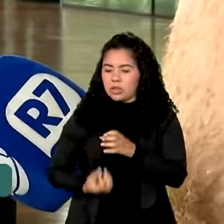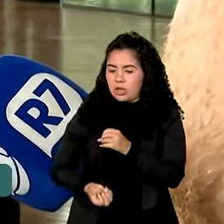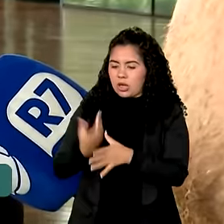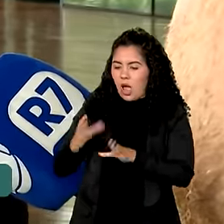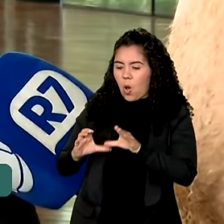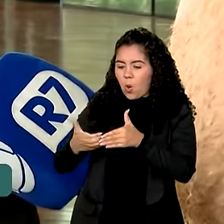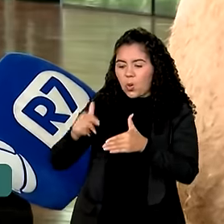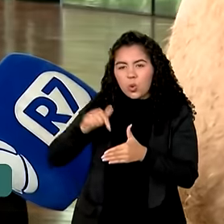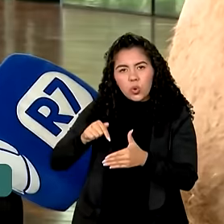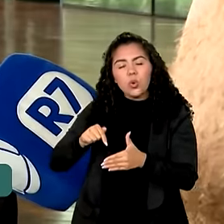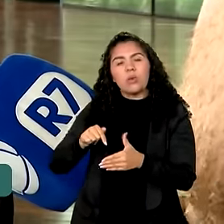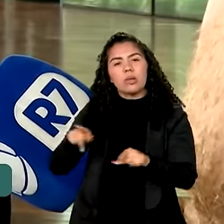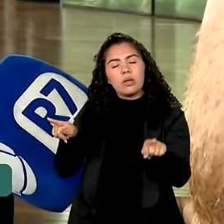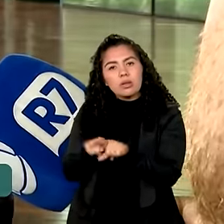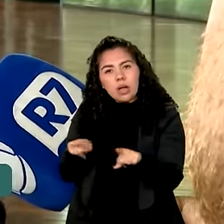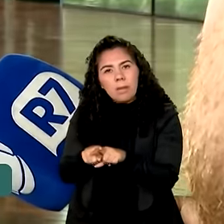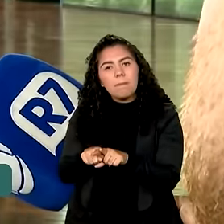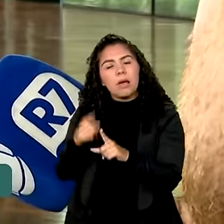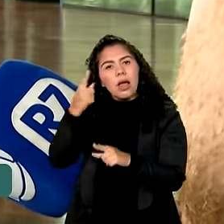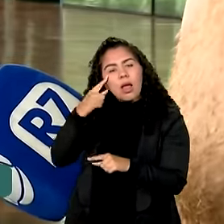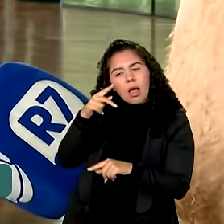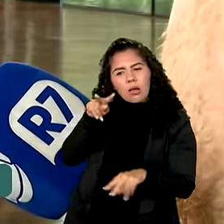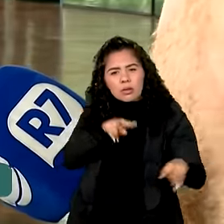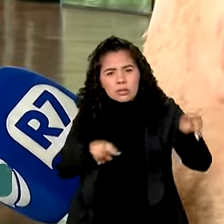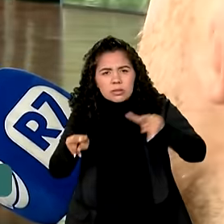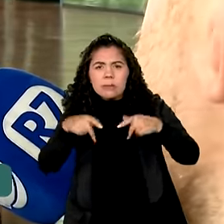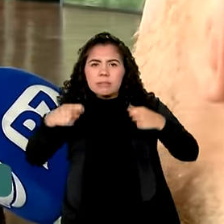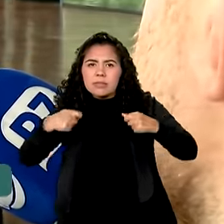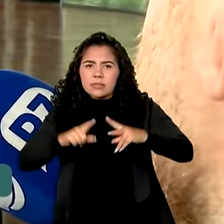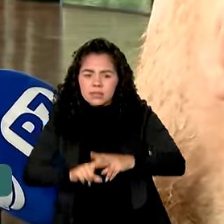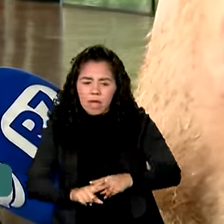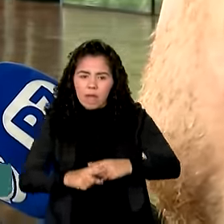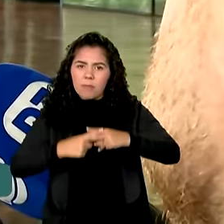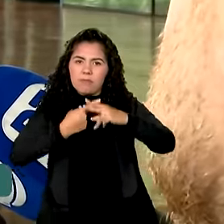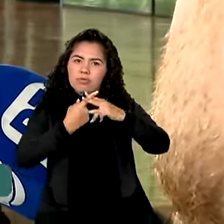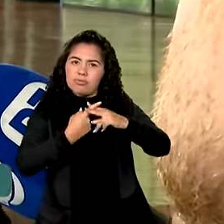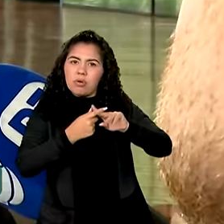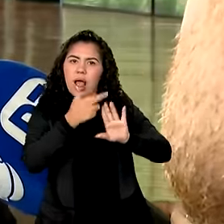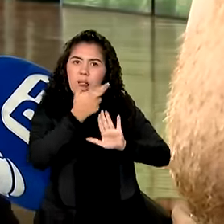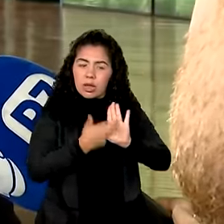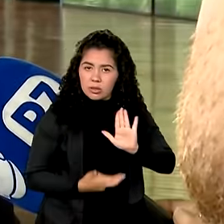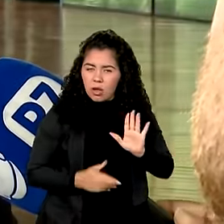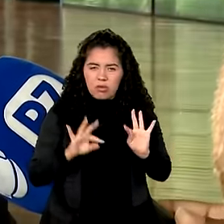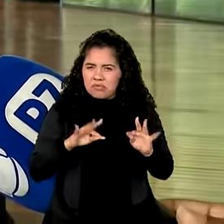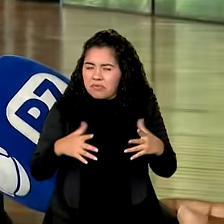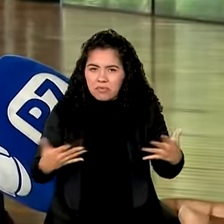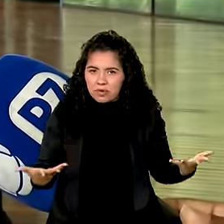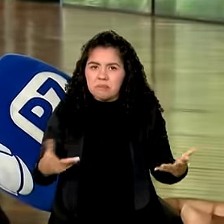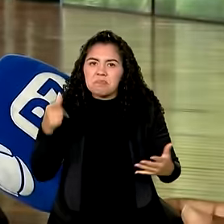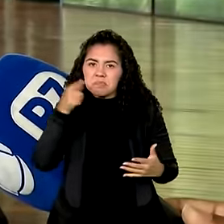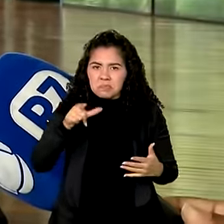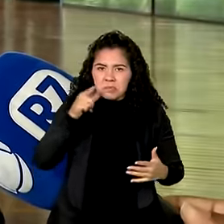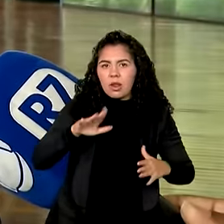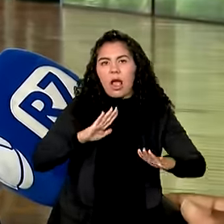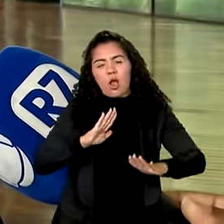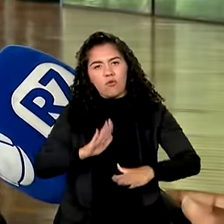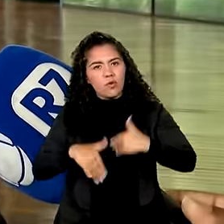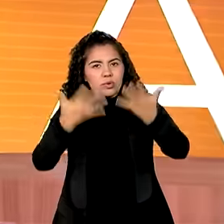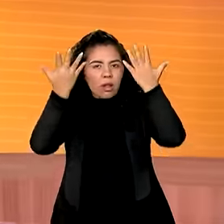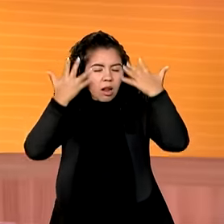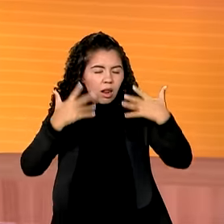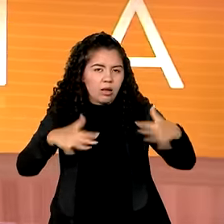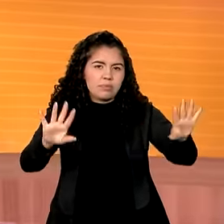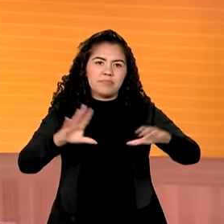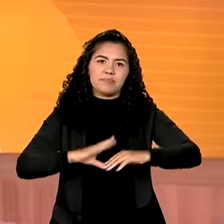inclusive buscar, observar se tem aperfeiçoamento para fazer nos relatórios. Enfim, é uma evolução natural.